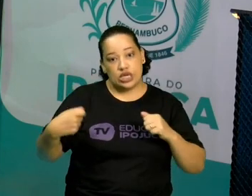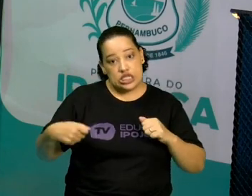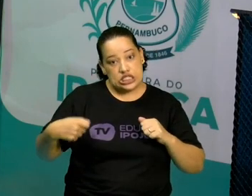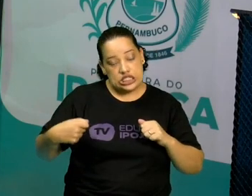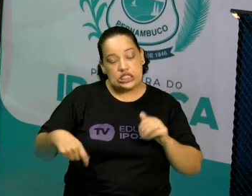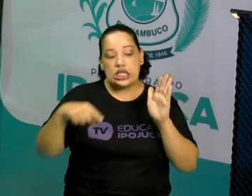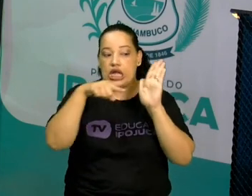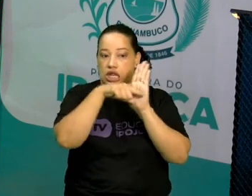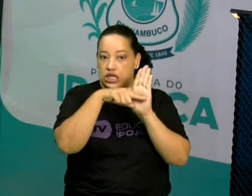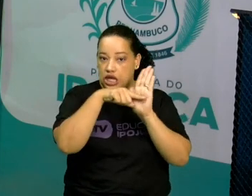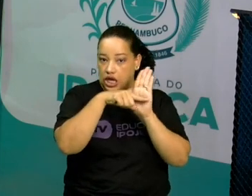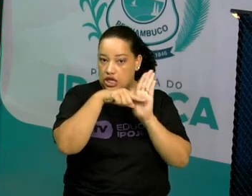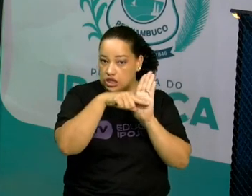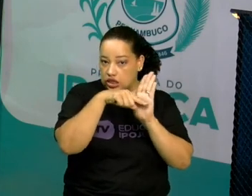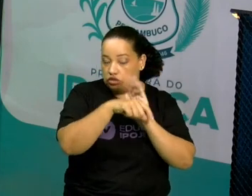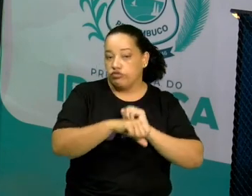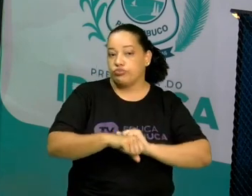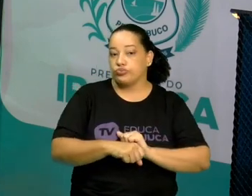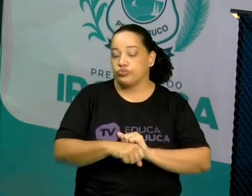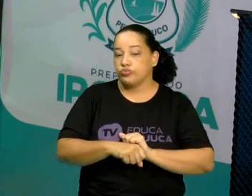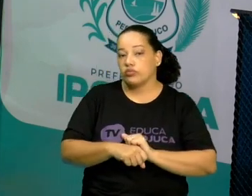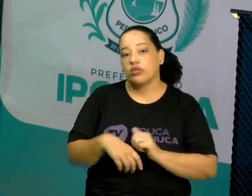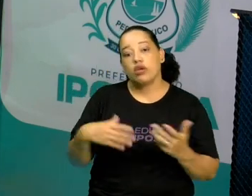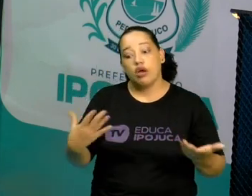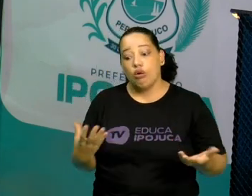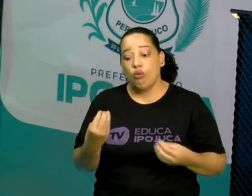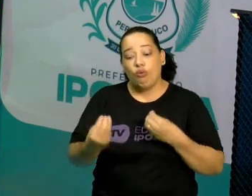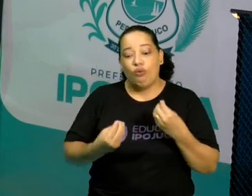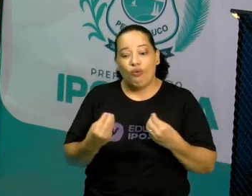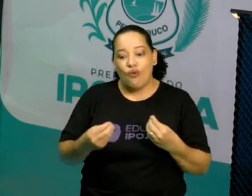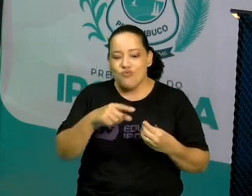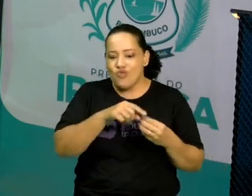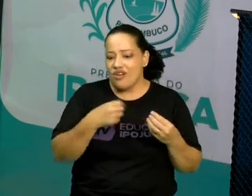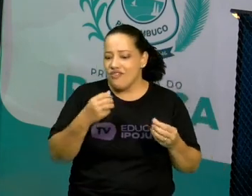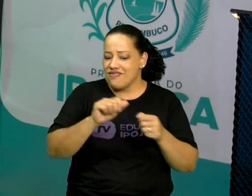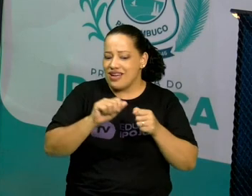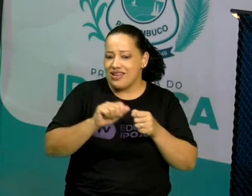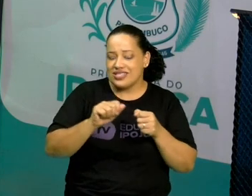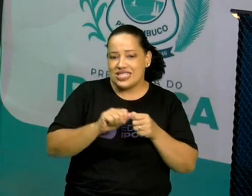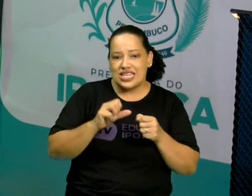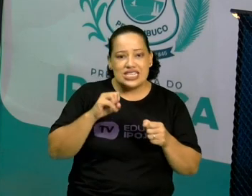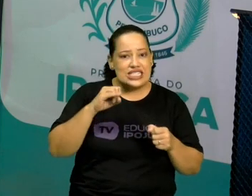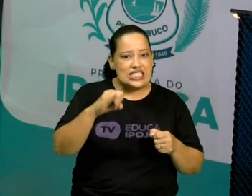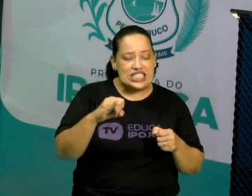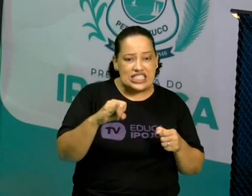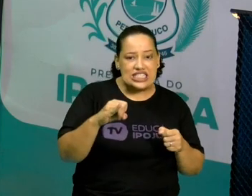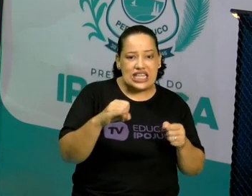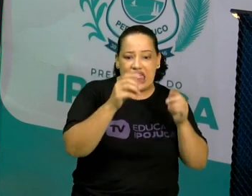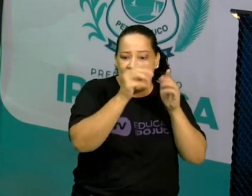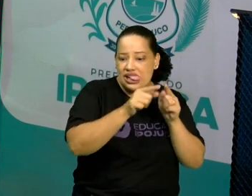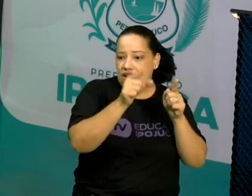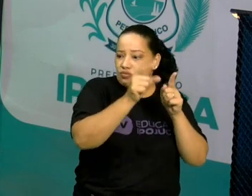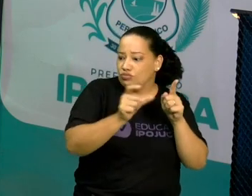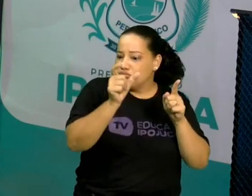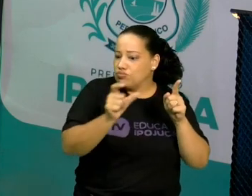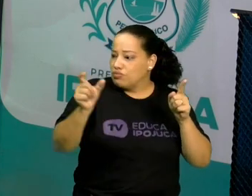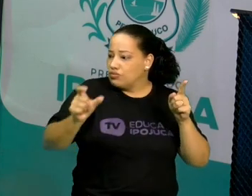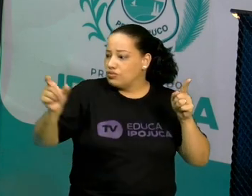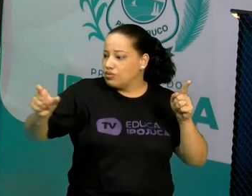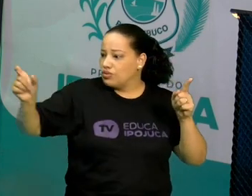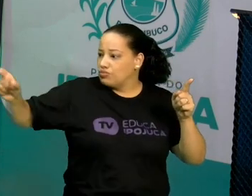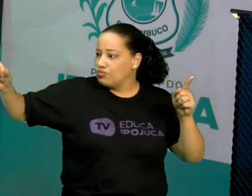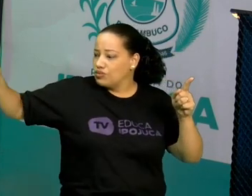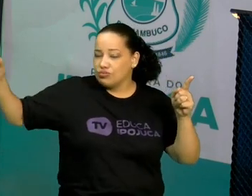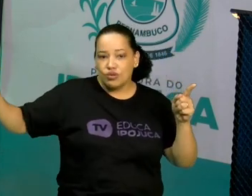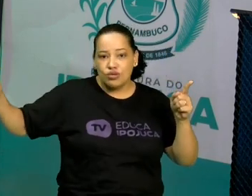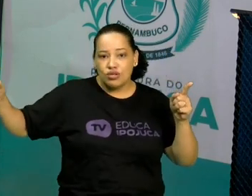esse cálculo? Como seria esse cálculo se a gente não transformasse em notação científica? Era um número muito grande, né? Mas